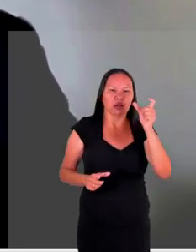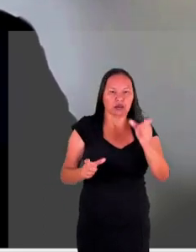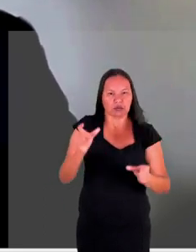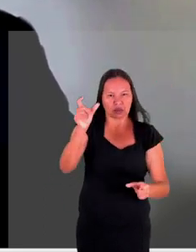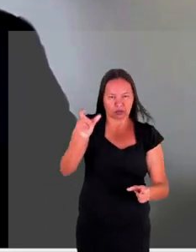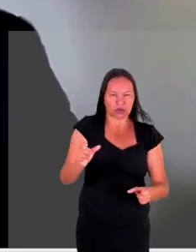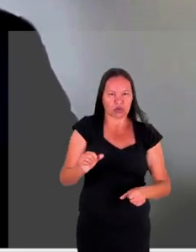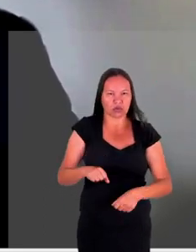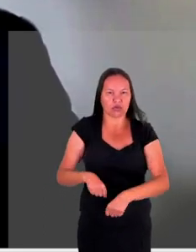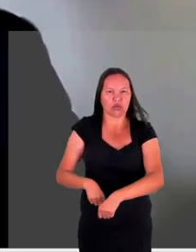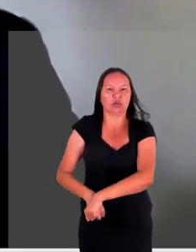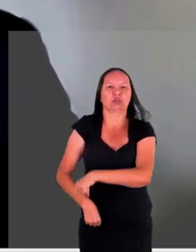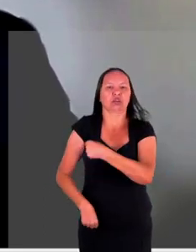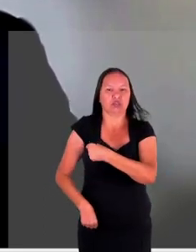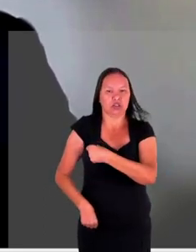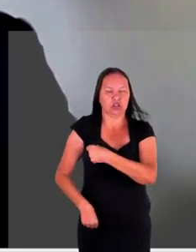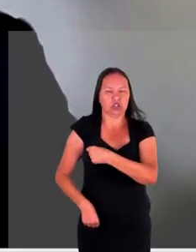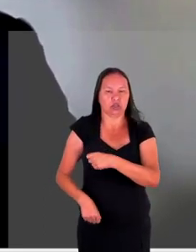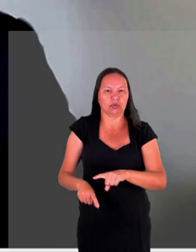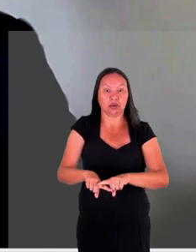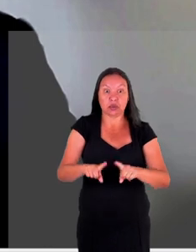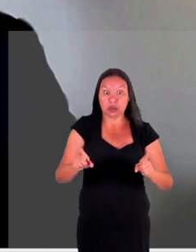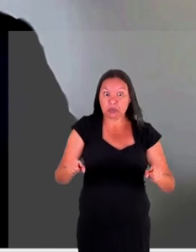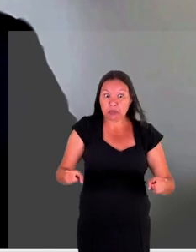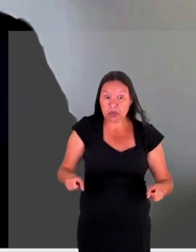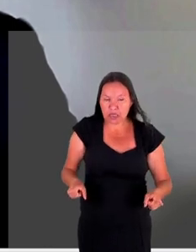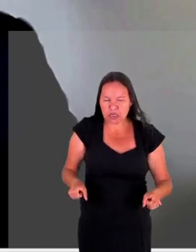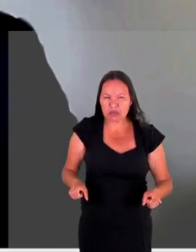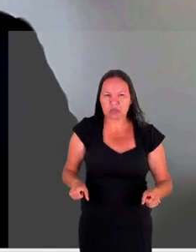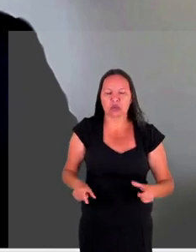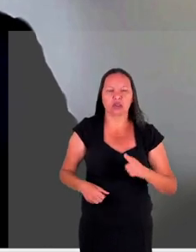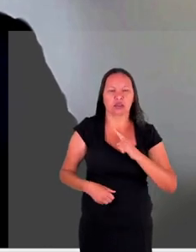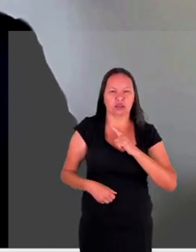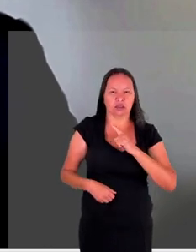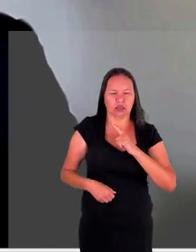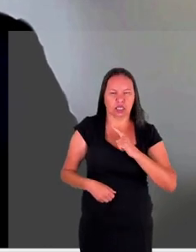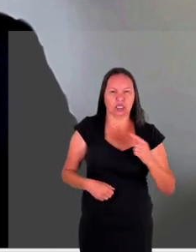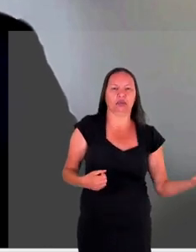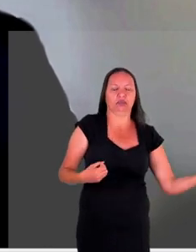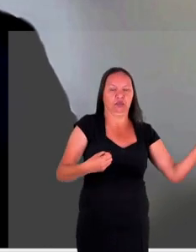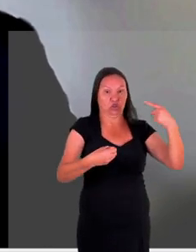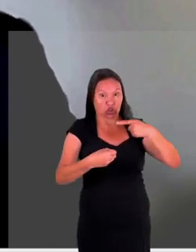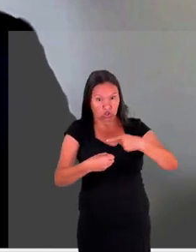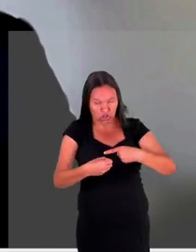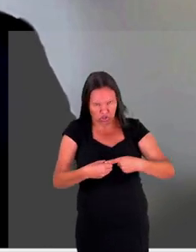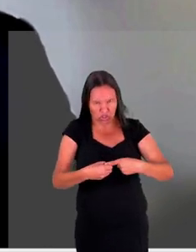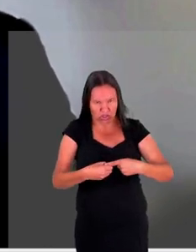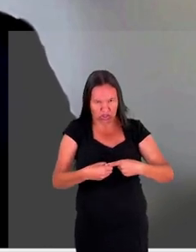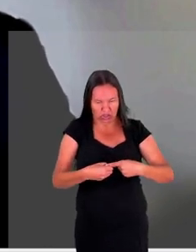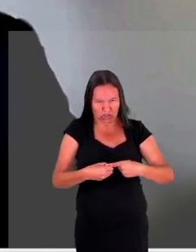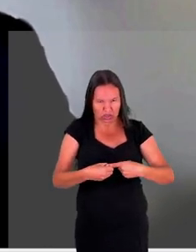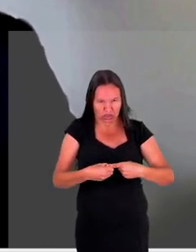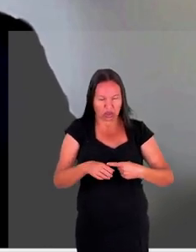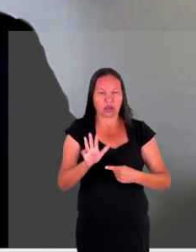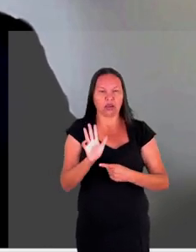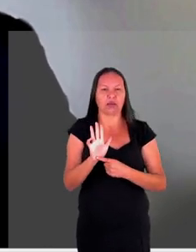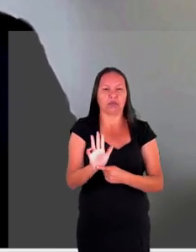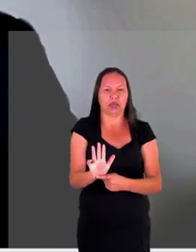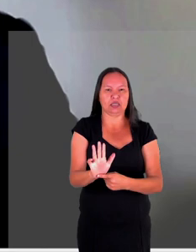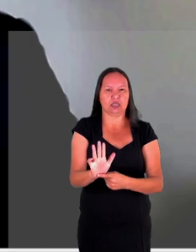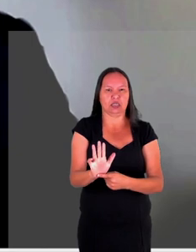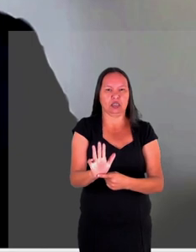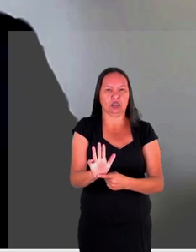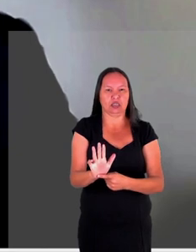vítima e mesmo nas situações que eventualmente se nos cheguem sem a presença formalizada